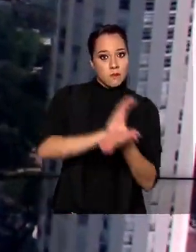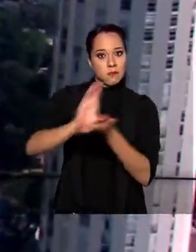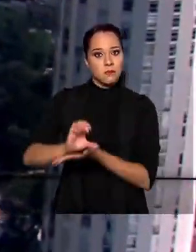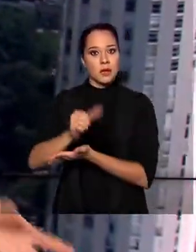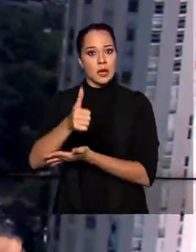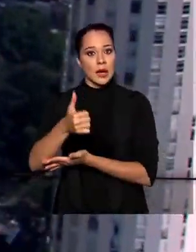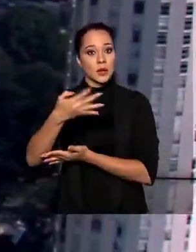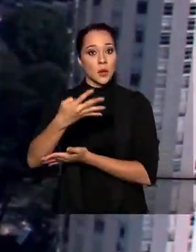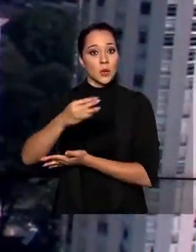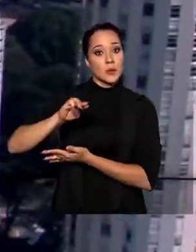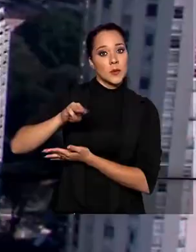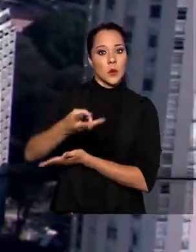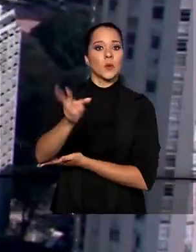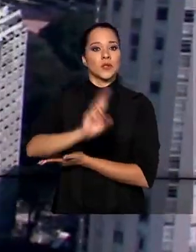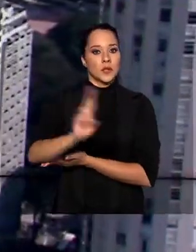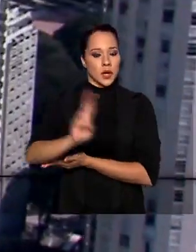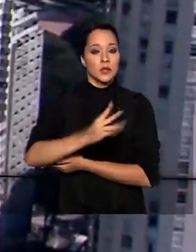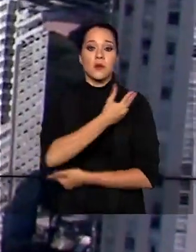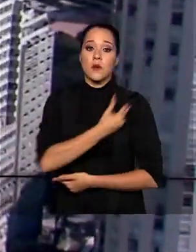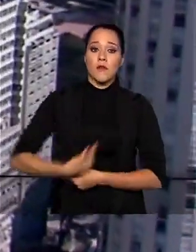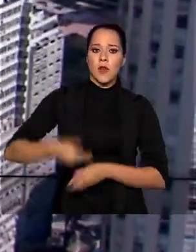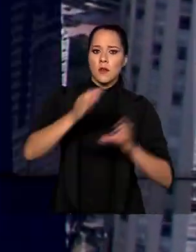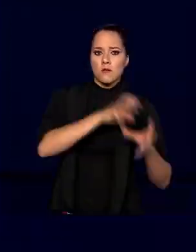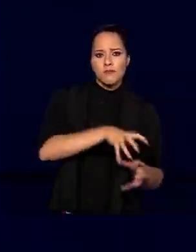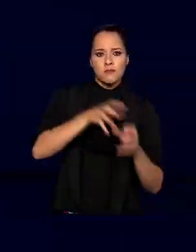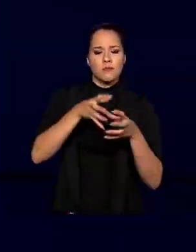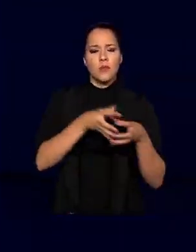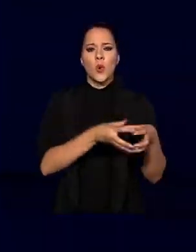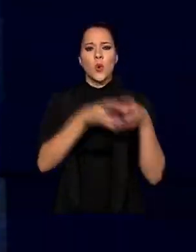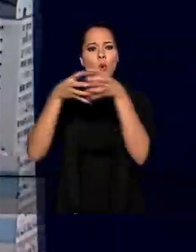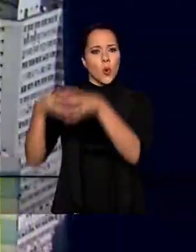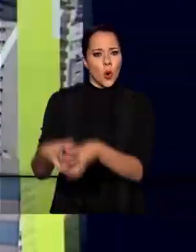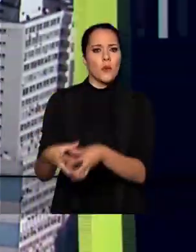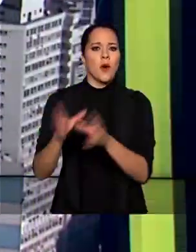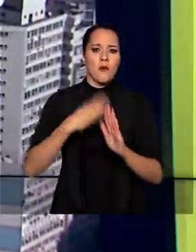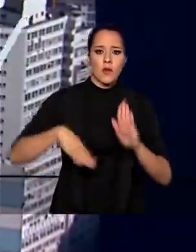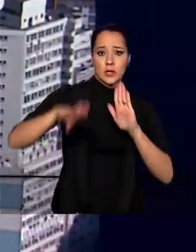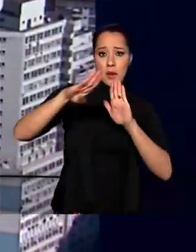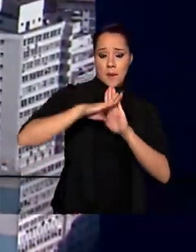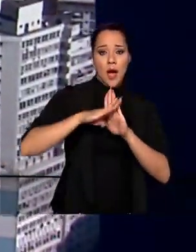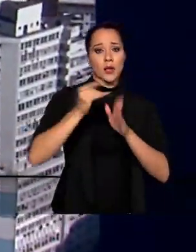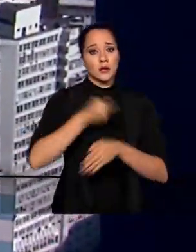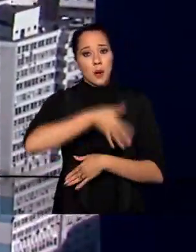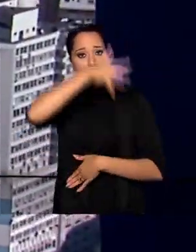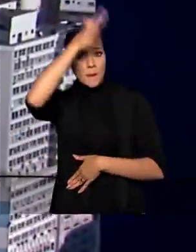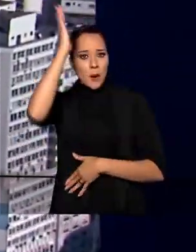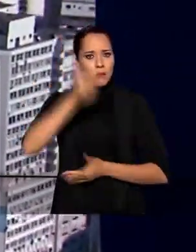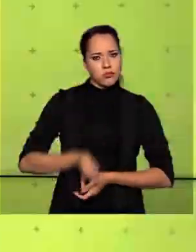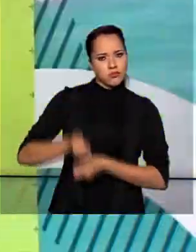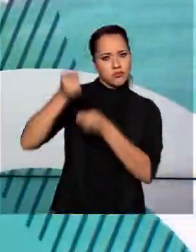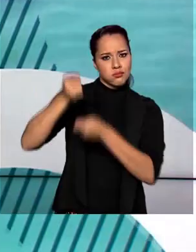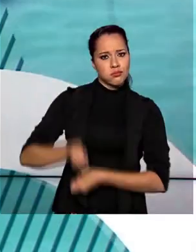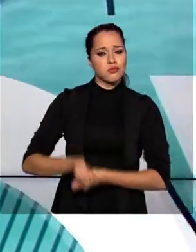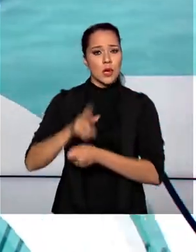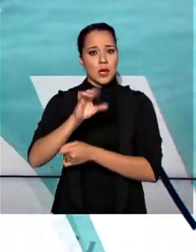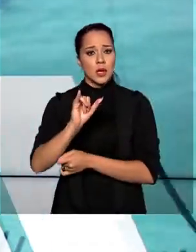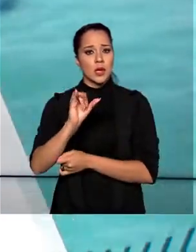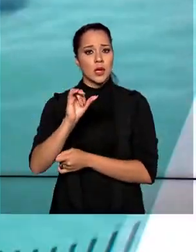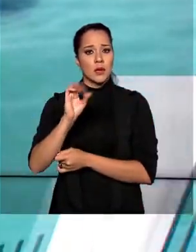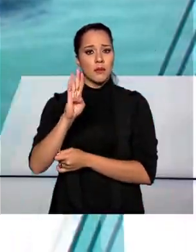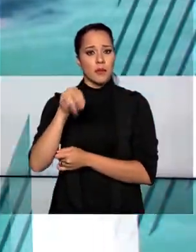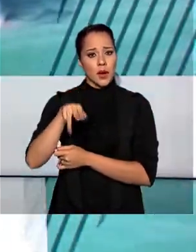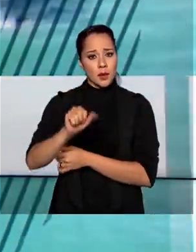mais de 14 milhões de reais, o governo enviou as Forças Armadas, a Força Nacional e brigadistas do IBAMA e do